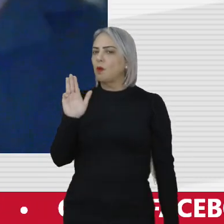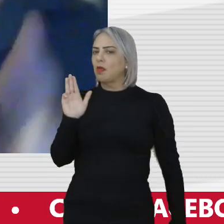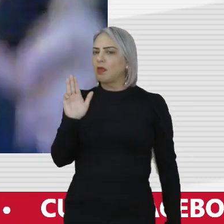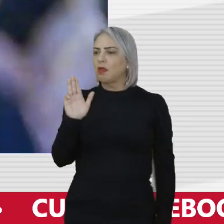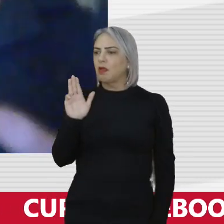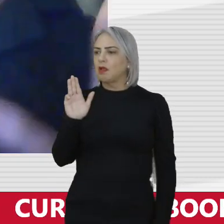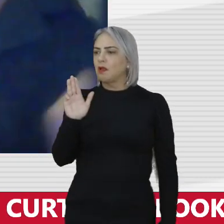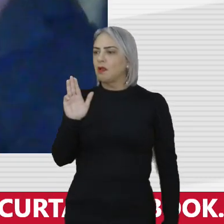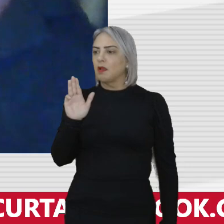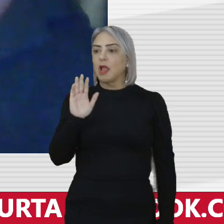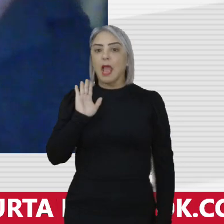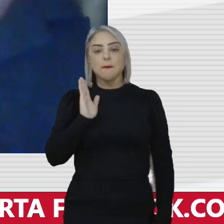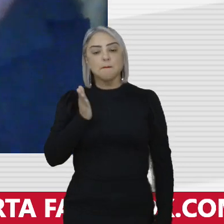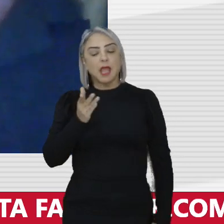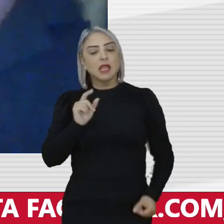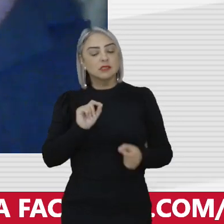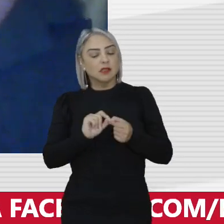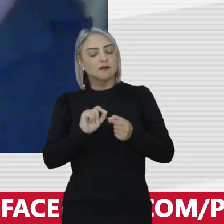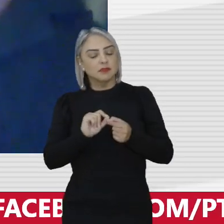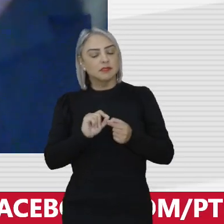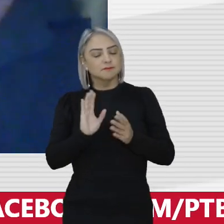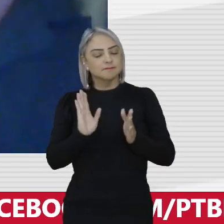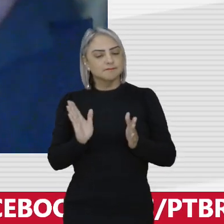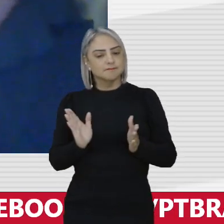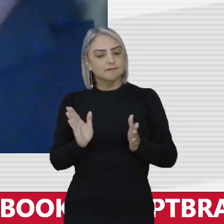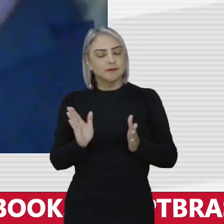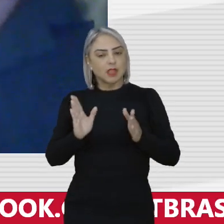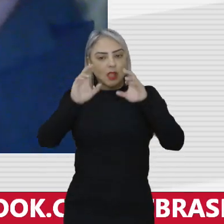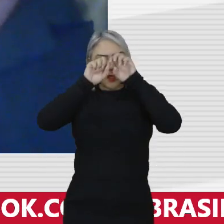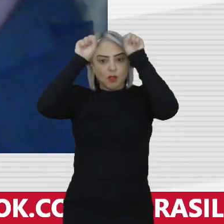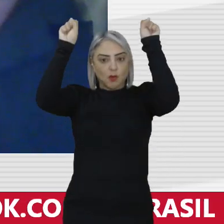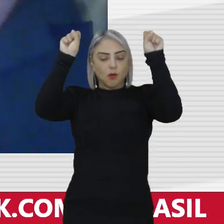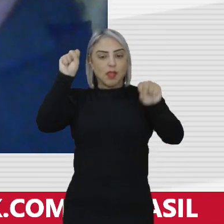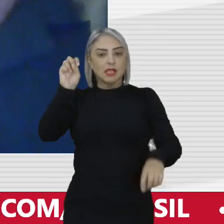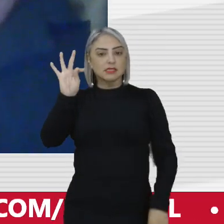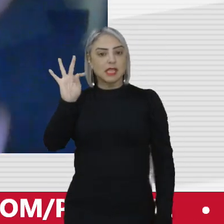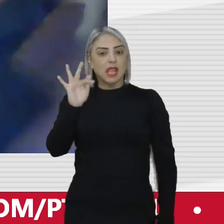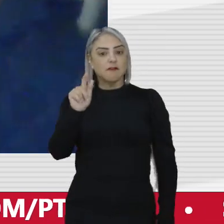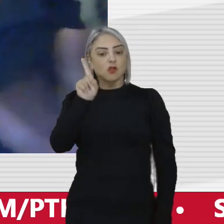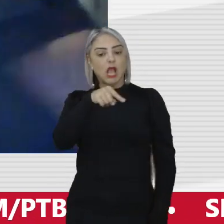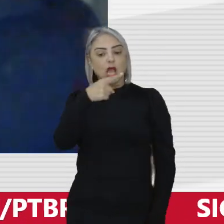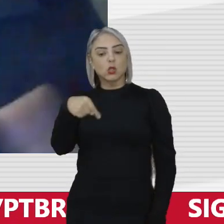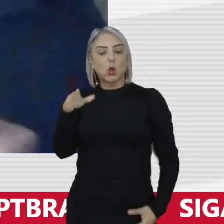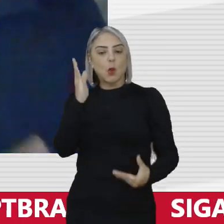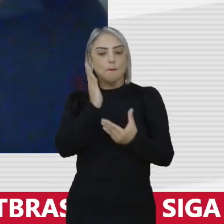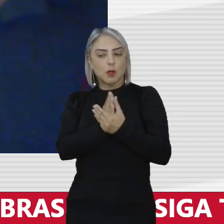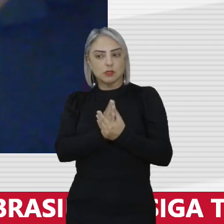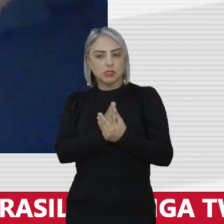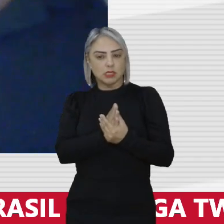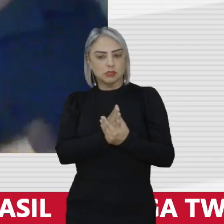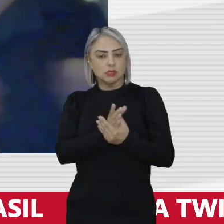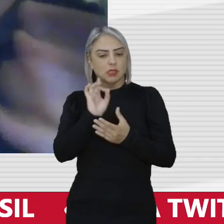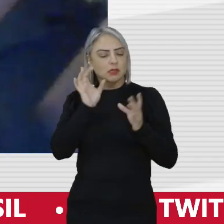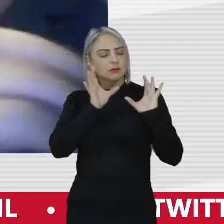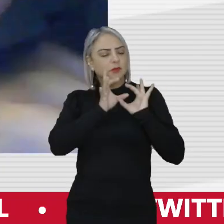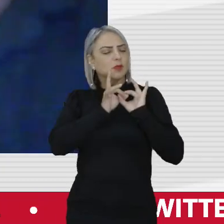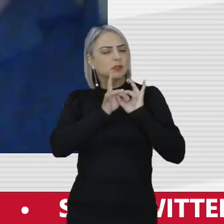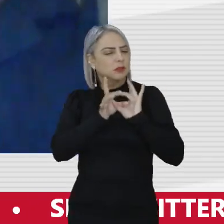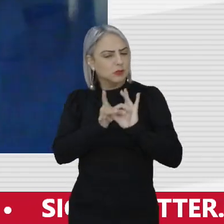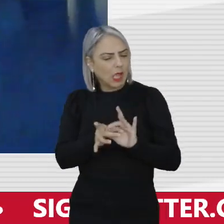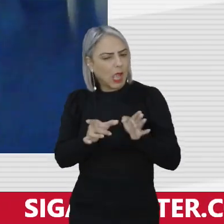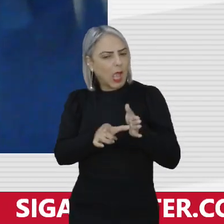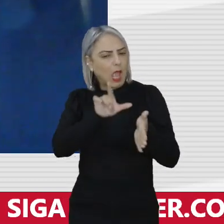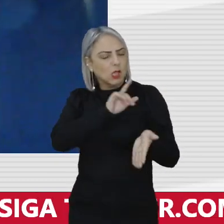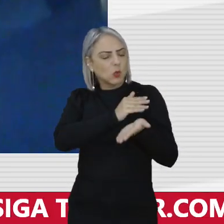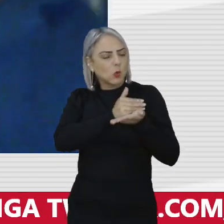Mas já o fez, em grande parte, o Supremo Tribunal Federal anular esse processo. Só queria fazer essa pequena... Antes da gente